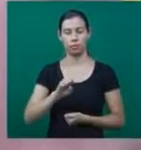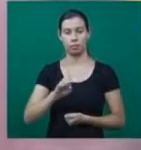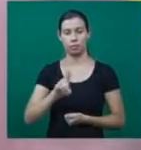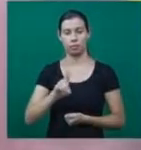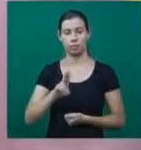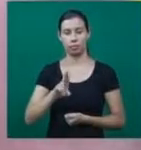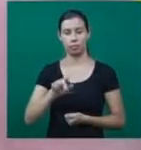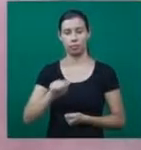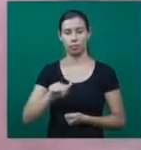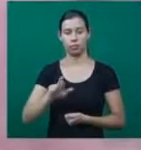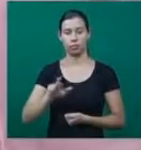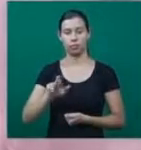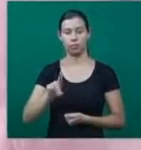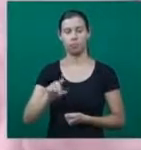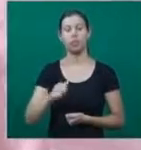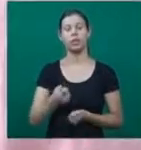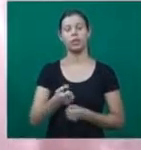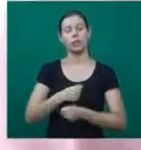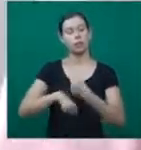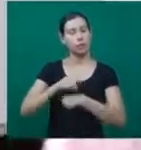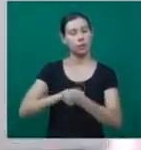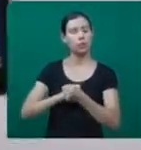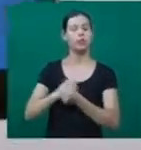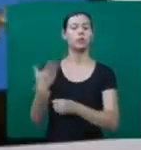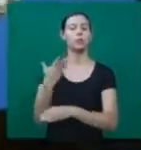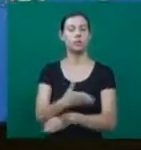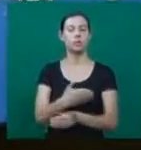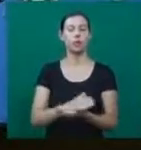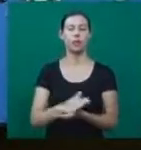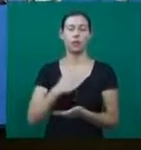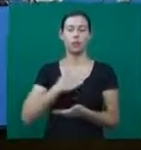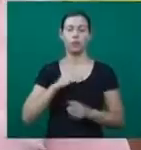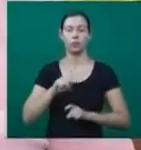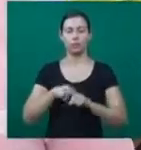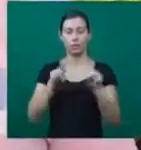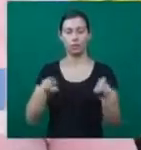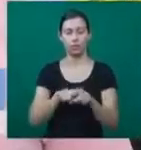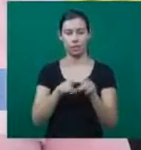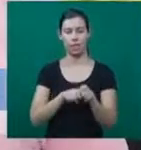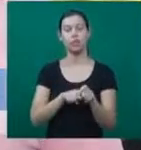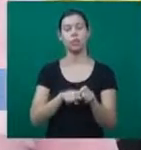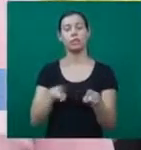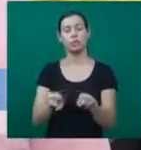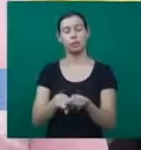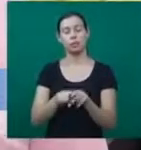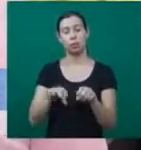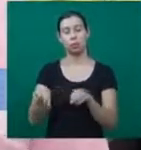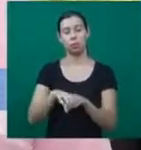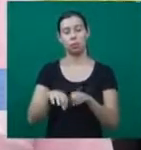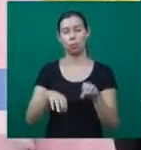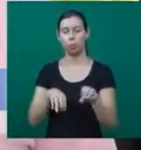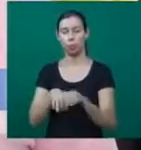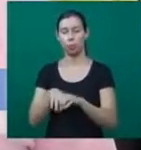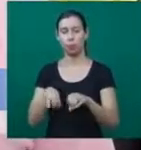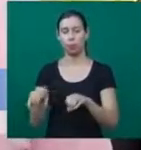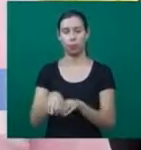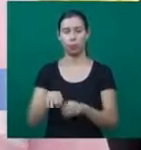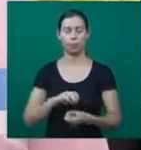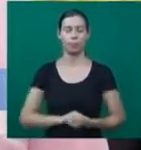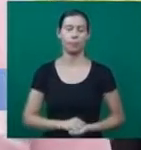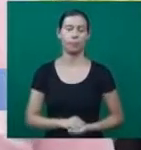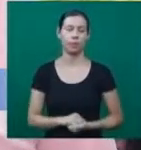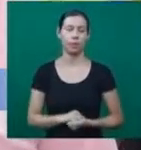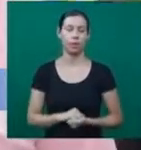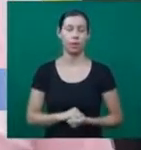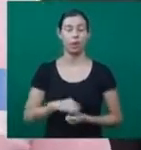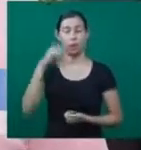favorita é a de informática. Gosta de montar, quebra a cabeça. Aqui a gente aprende muitas coisas, que a gente